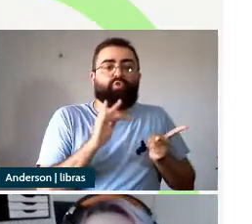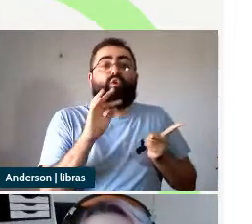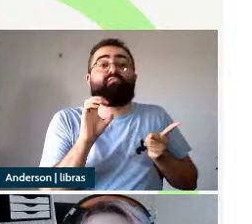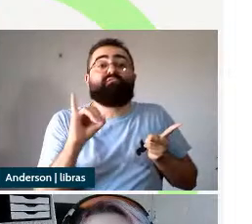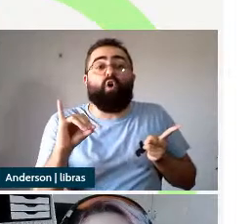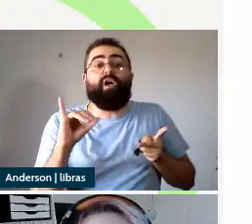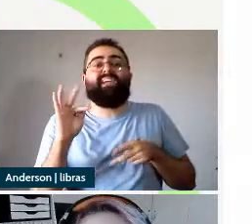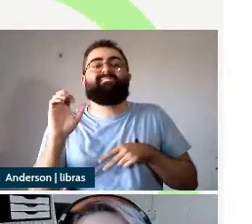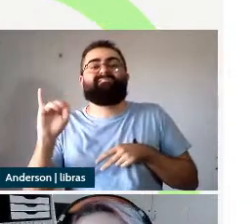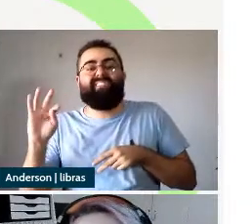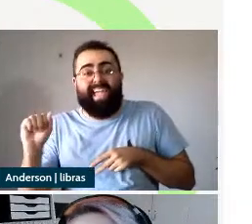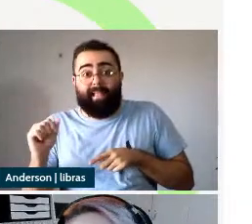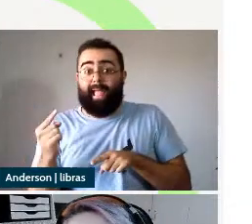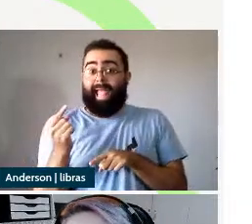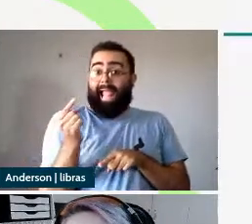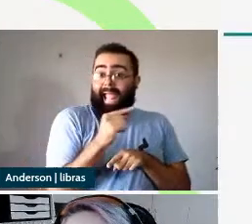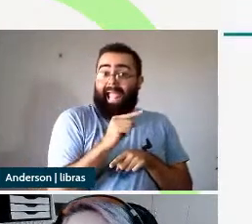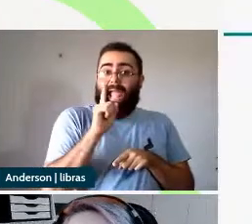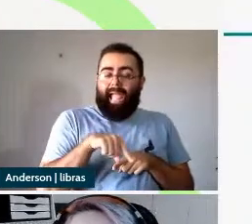apenas